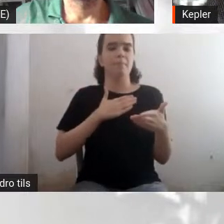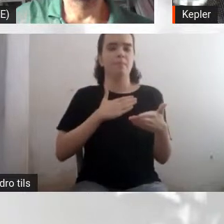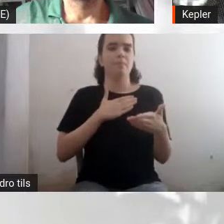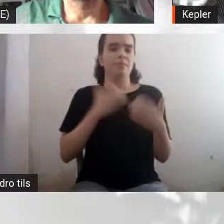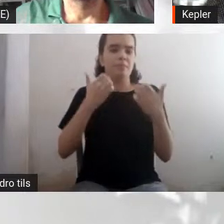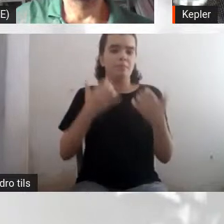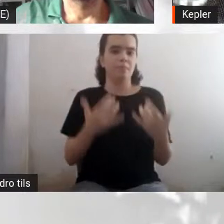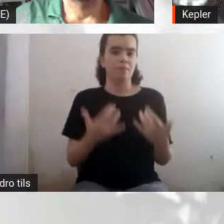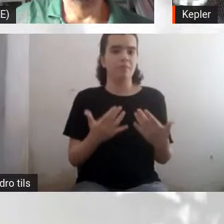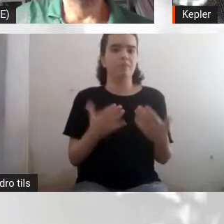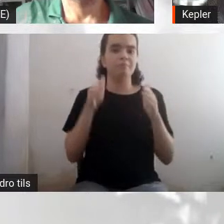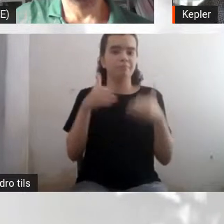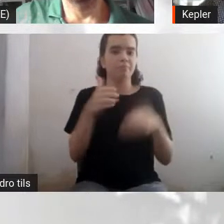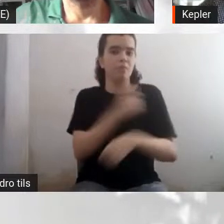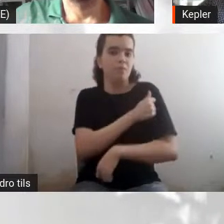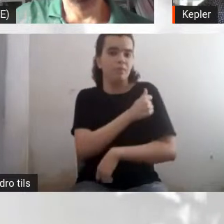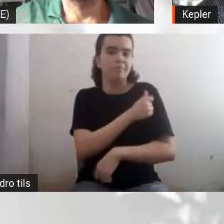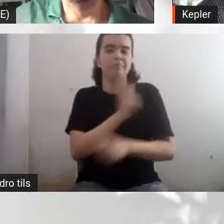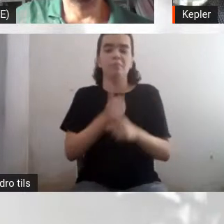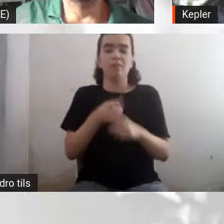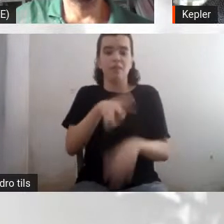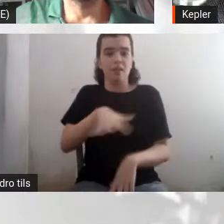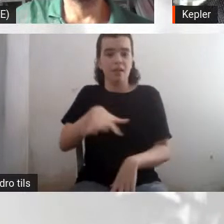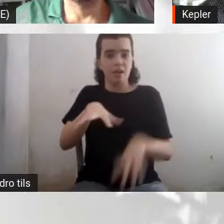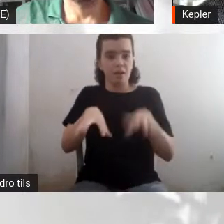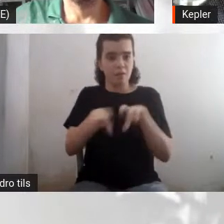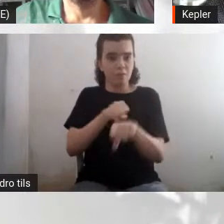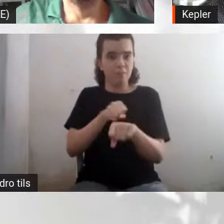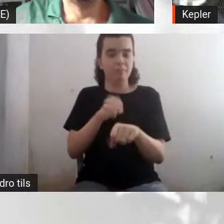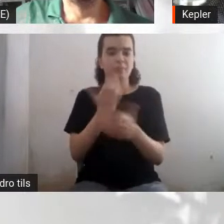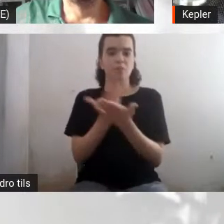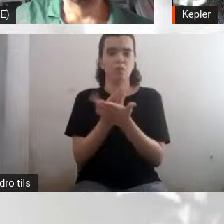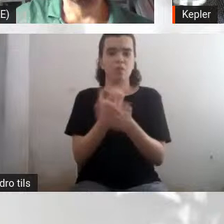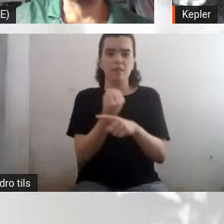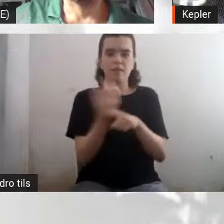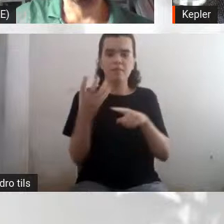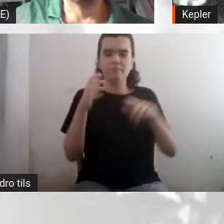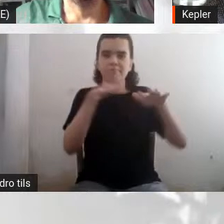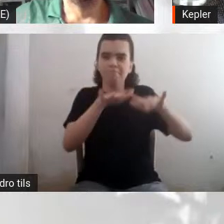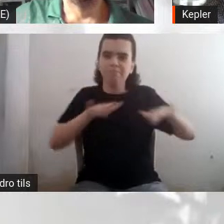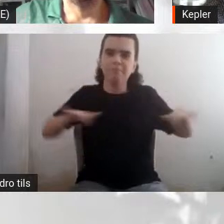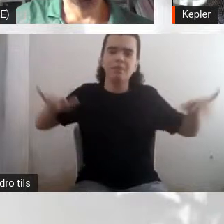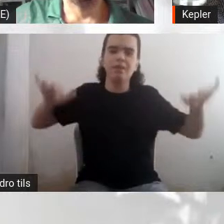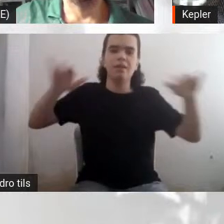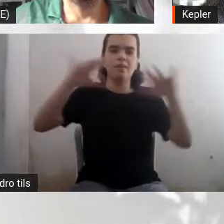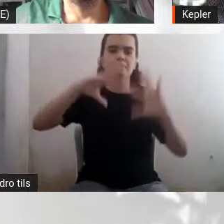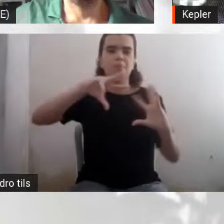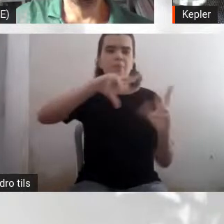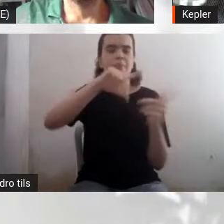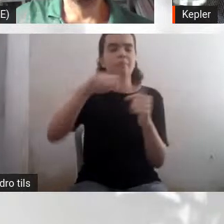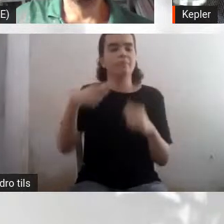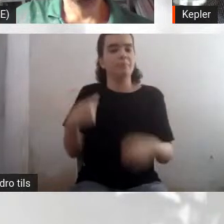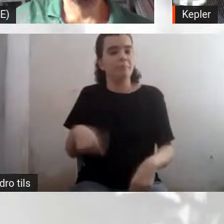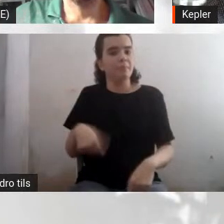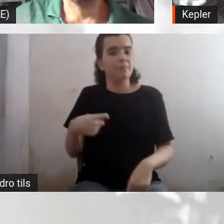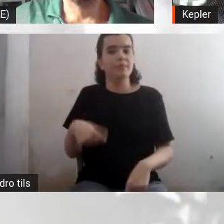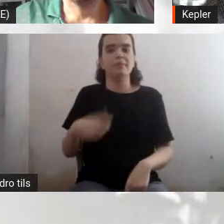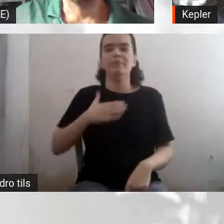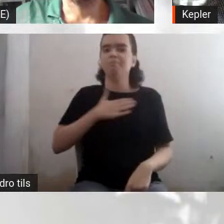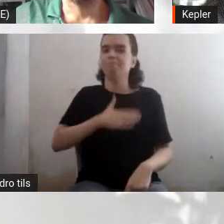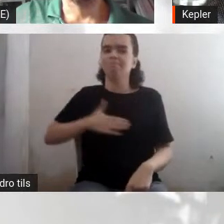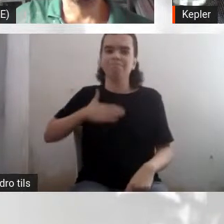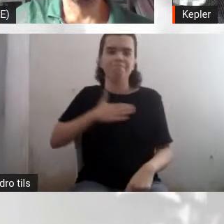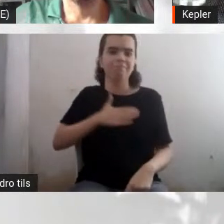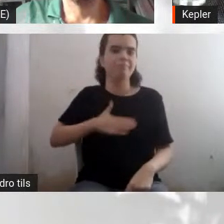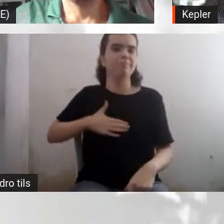melhor coisa do mundo, mas você tem que gostar, porque precisa de muita dedicação e, como disse o Kepler, tem que gostar de